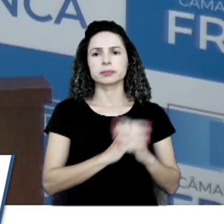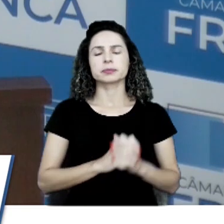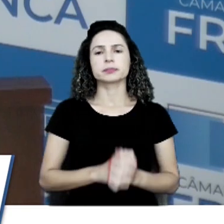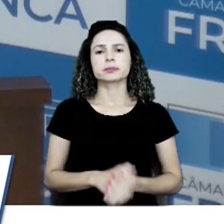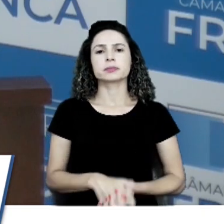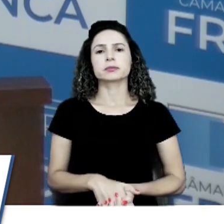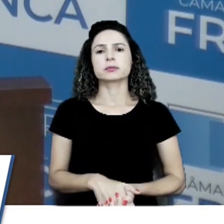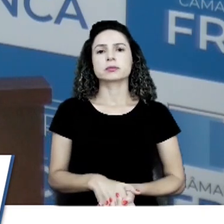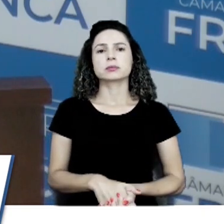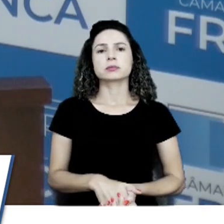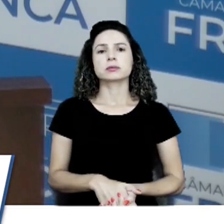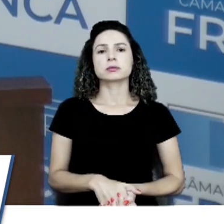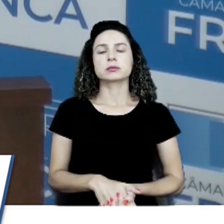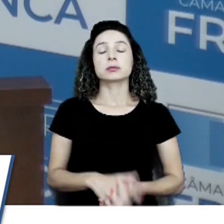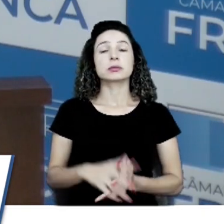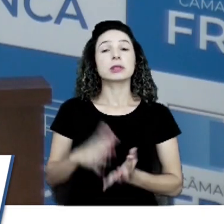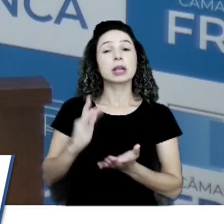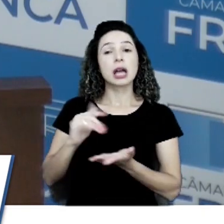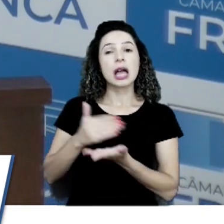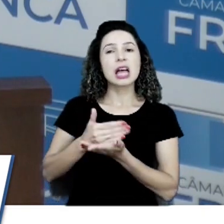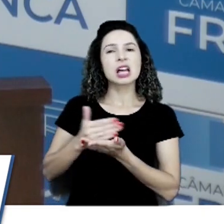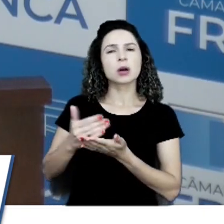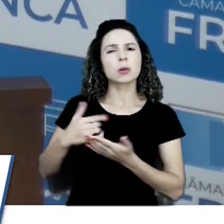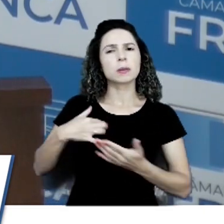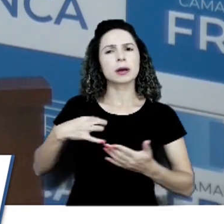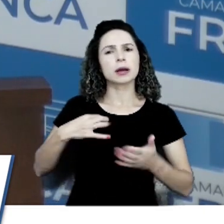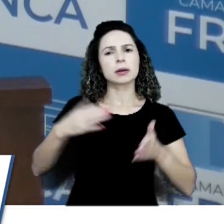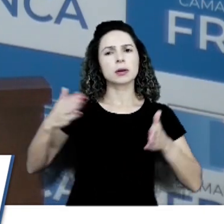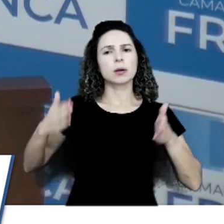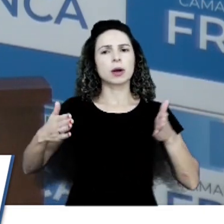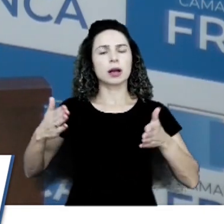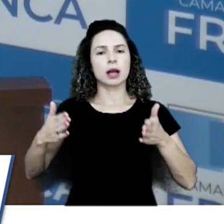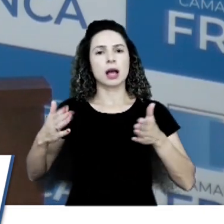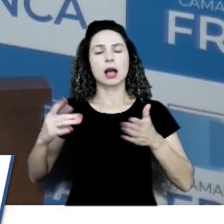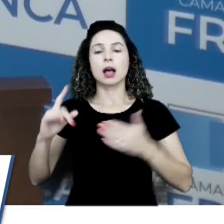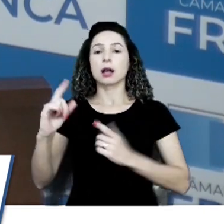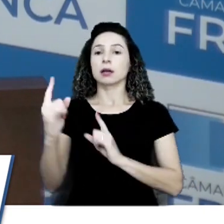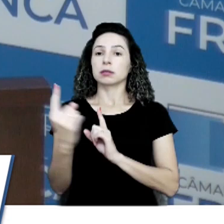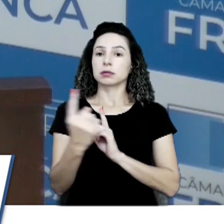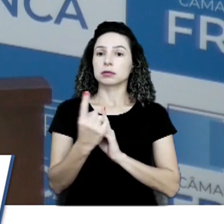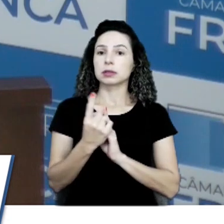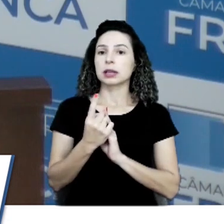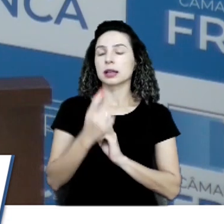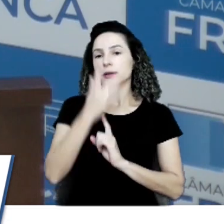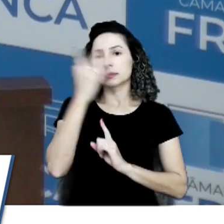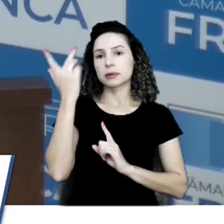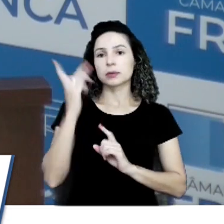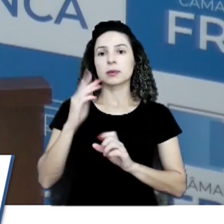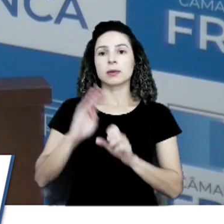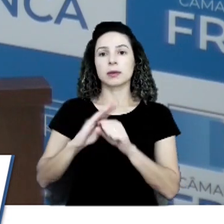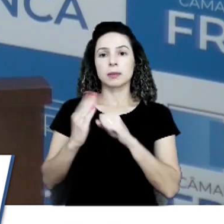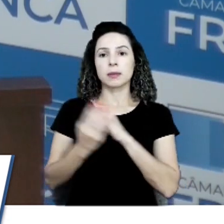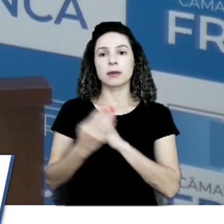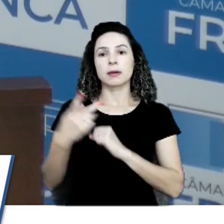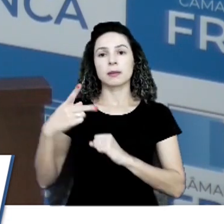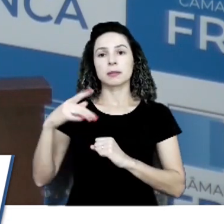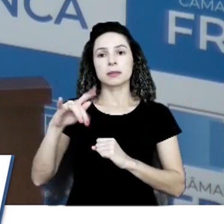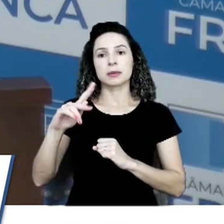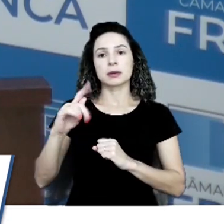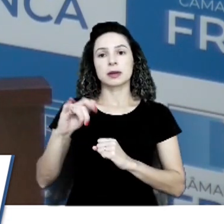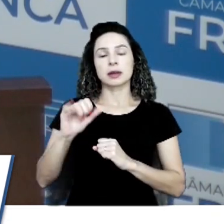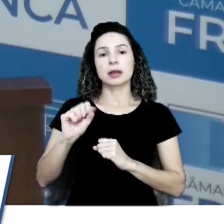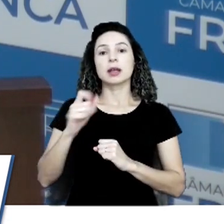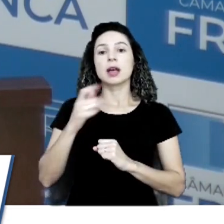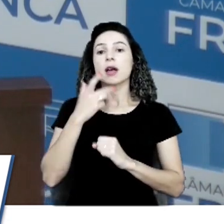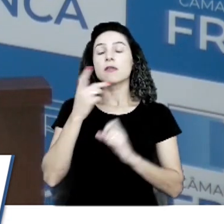Logo no comecinho do meu mandato, eu fui procurado pelos moradores do Jardim Pinhais, falando sobre esse